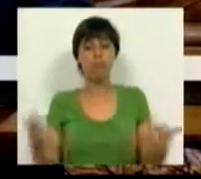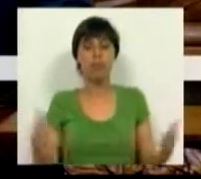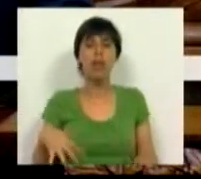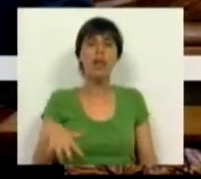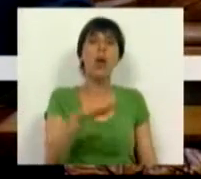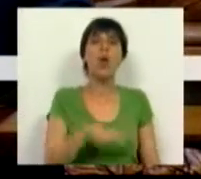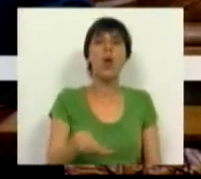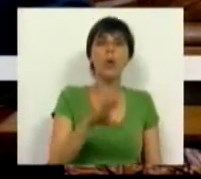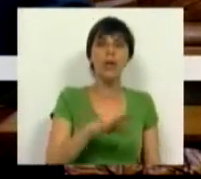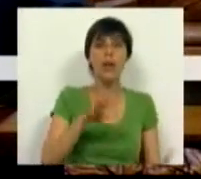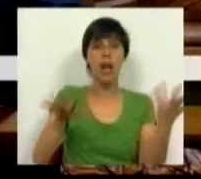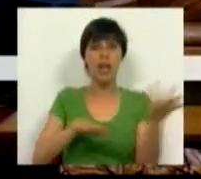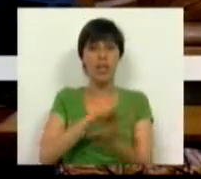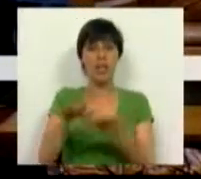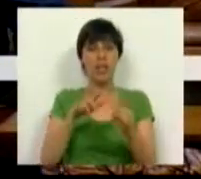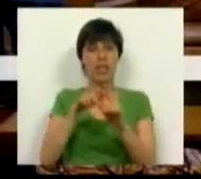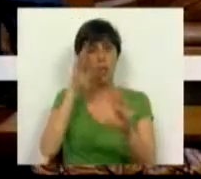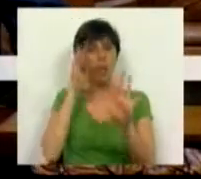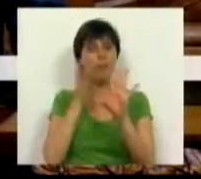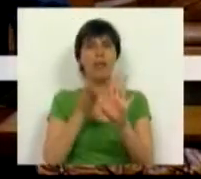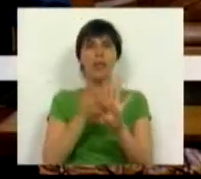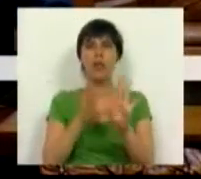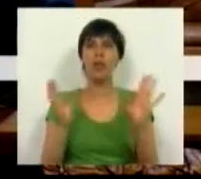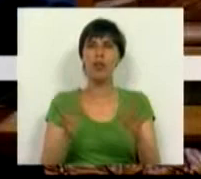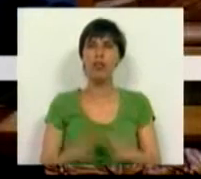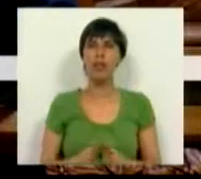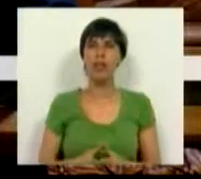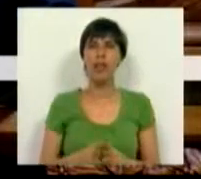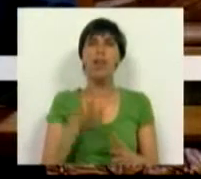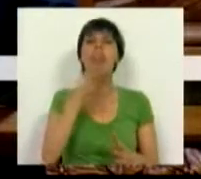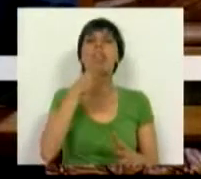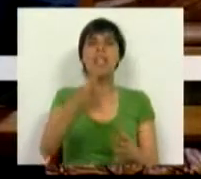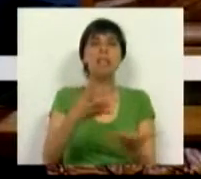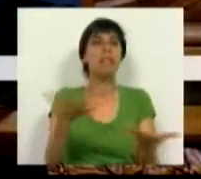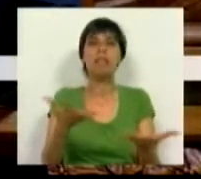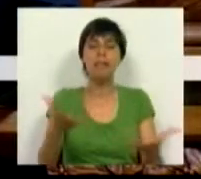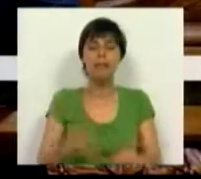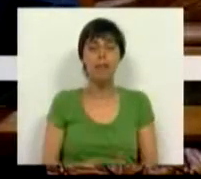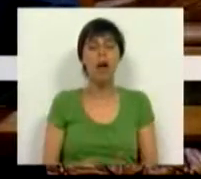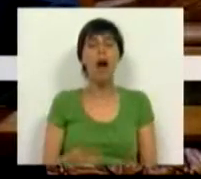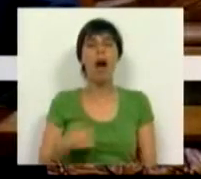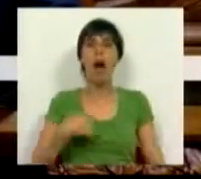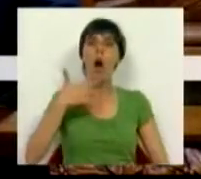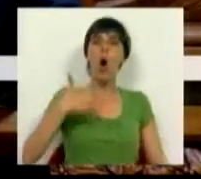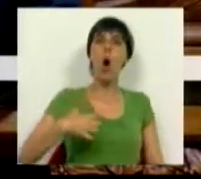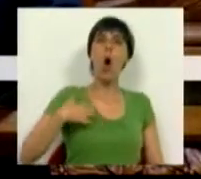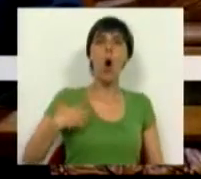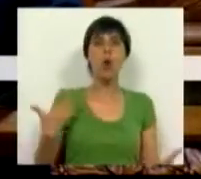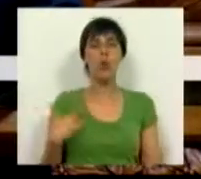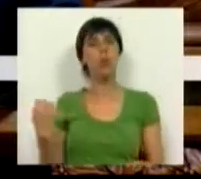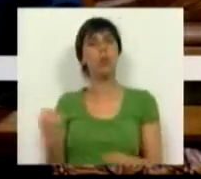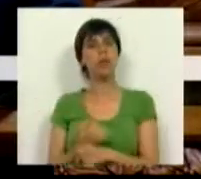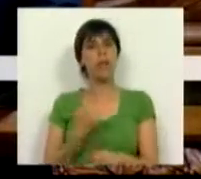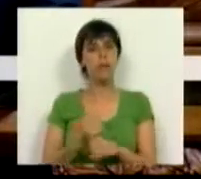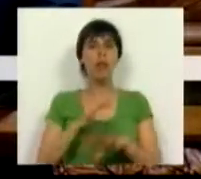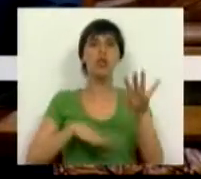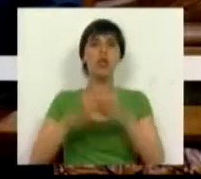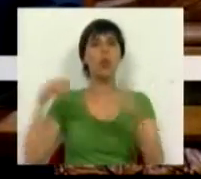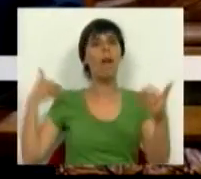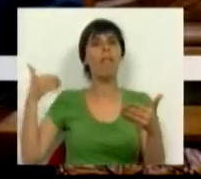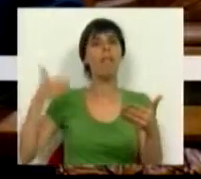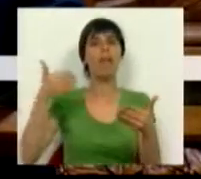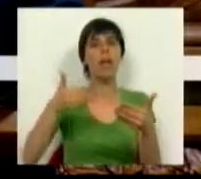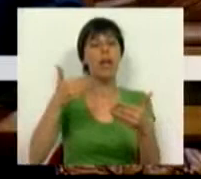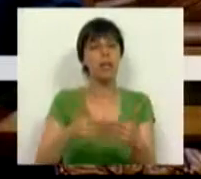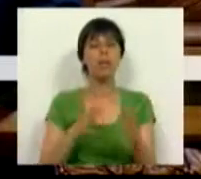contexto de agitação psicológica, o seguinte. Tenho muito orgulho no trabalho que estou a fazer,